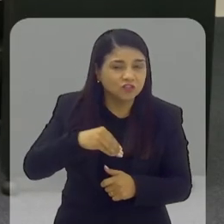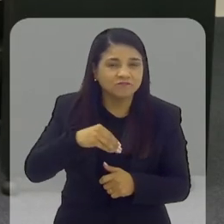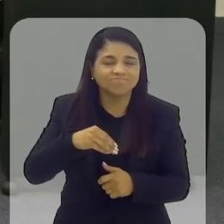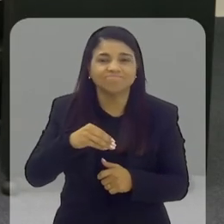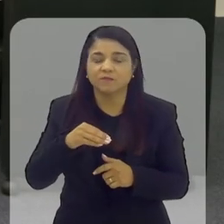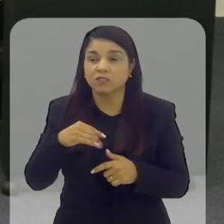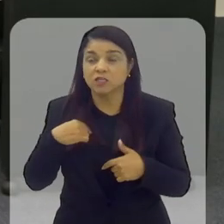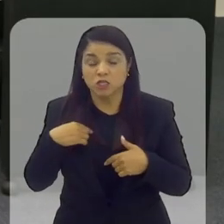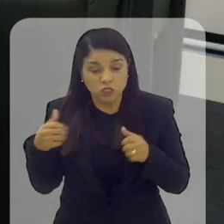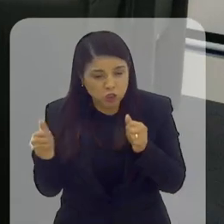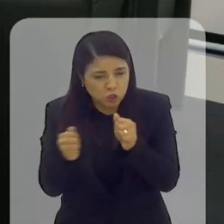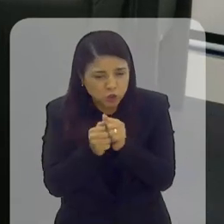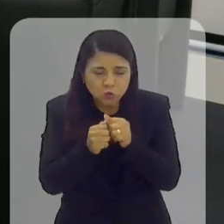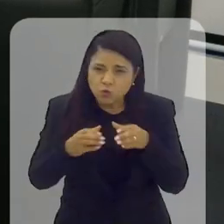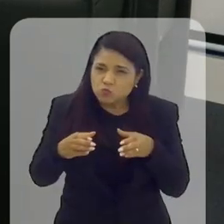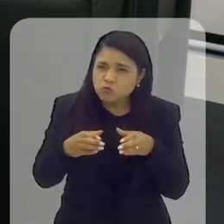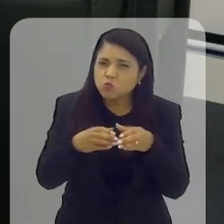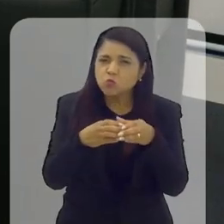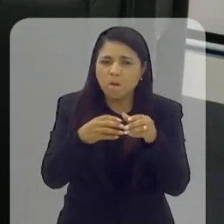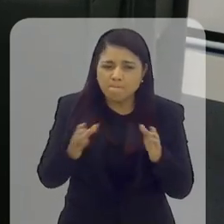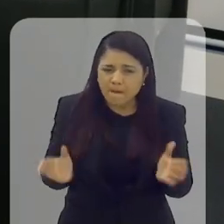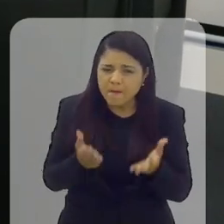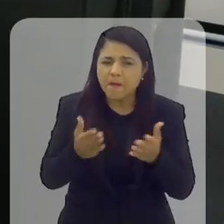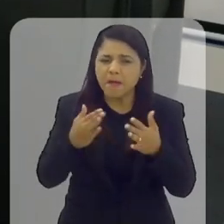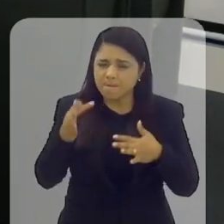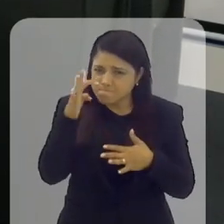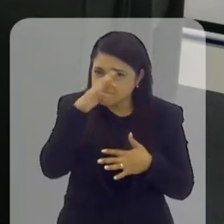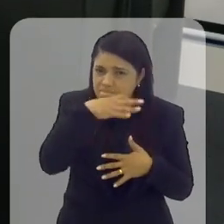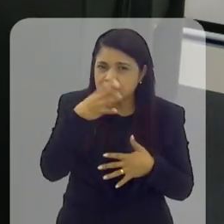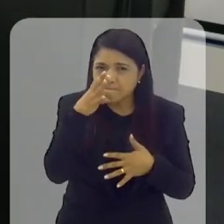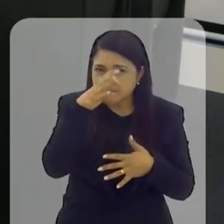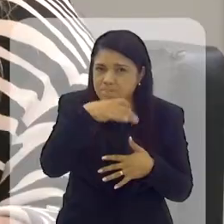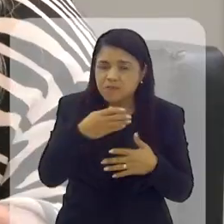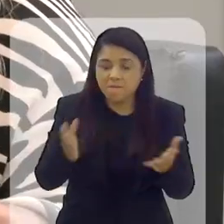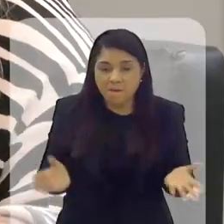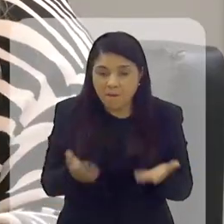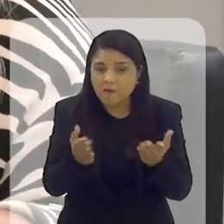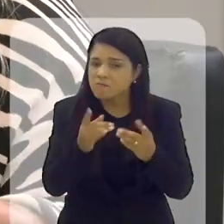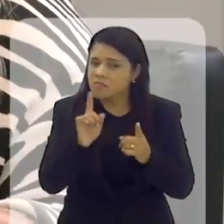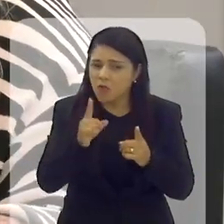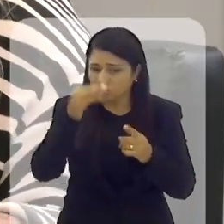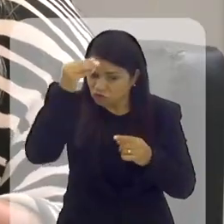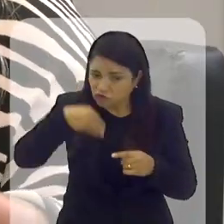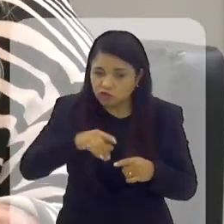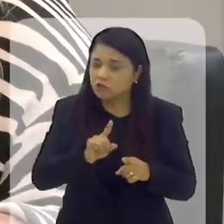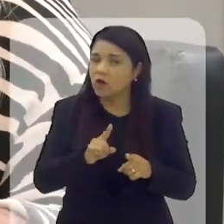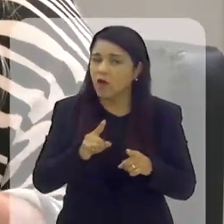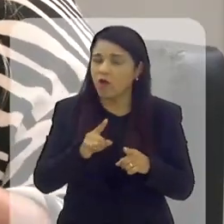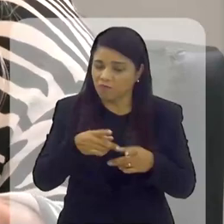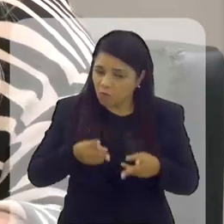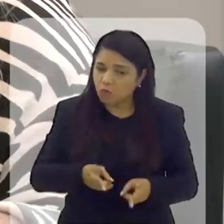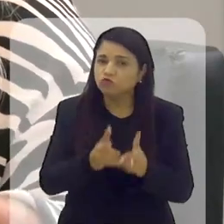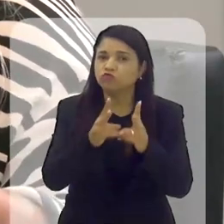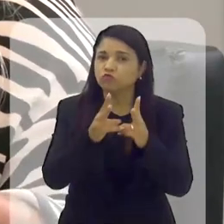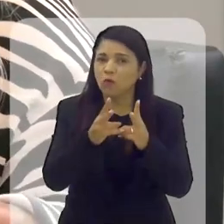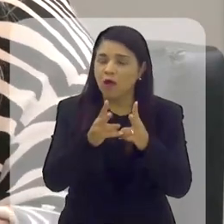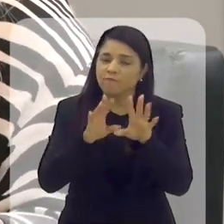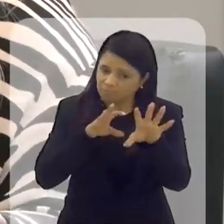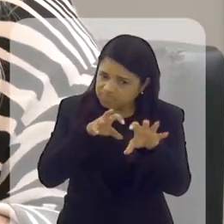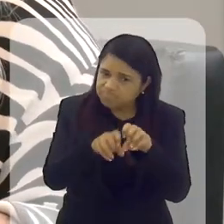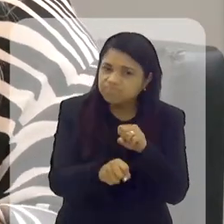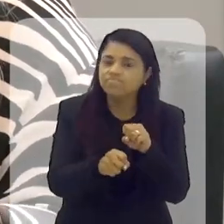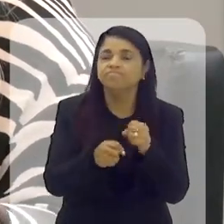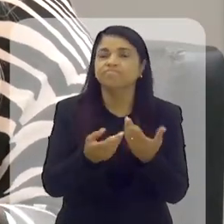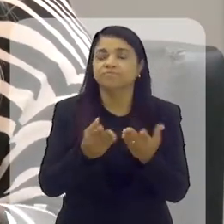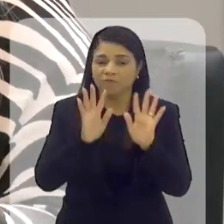desistir. Mas a gente, com muito companheirismo, com muita insistência, com muita perseverança, a gente falava para o grupo, nós chegamos até aqui, nós vamos concluir, nós